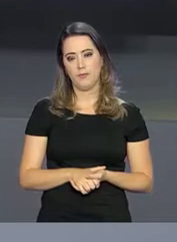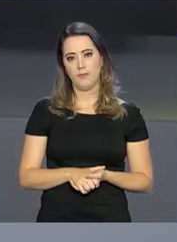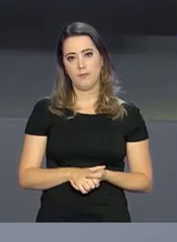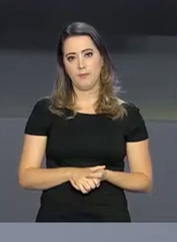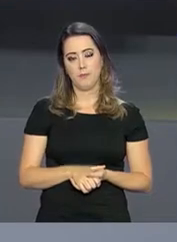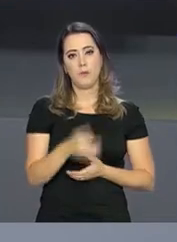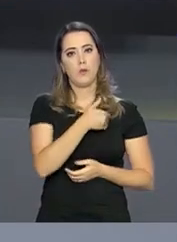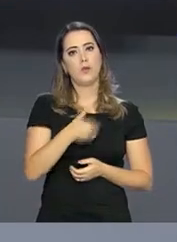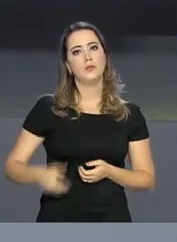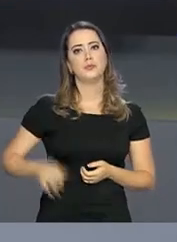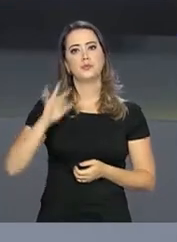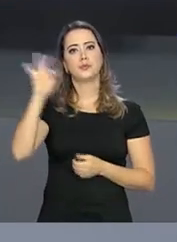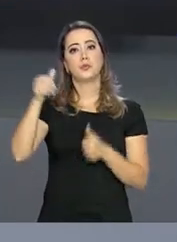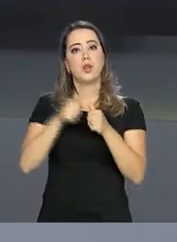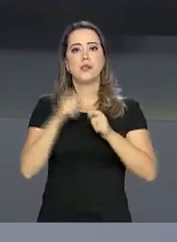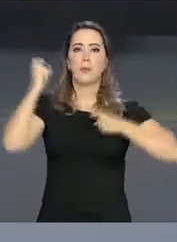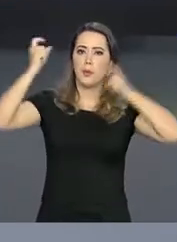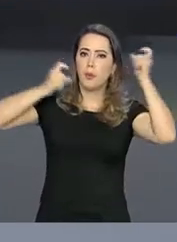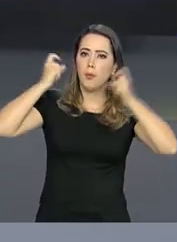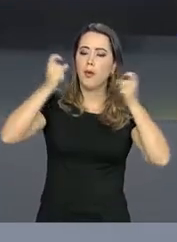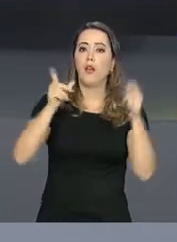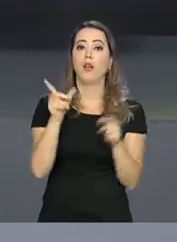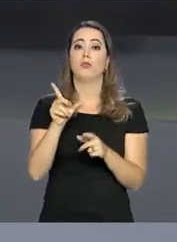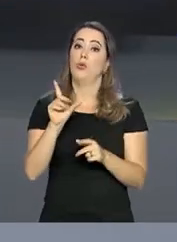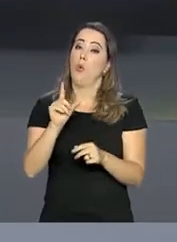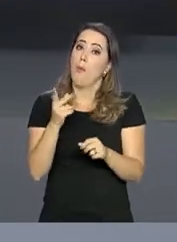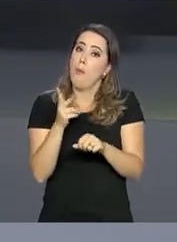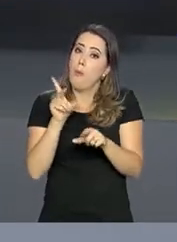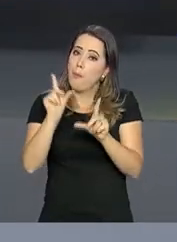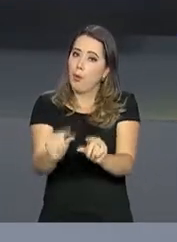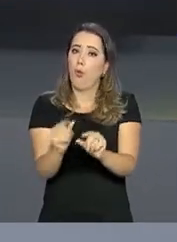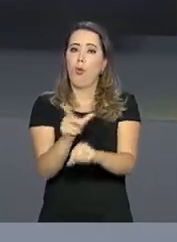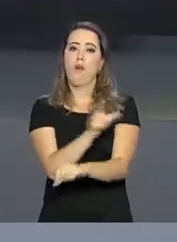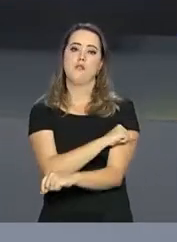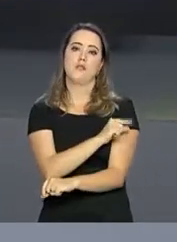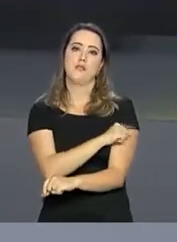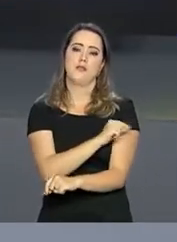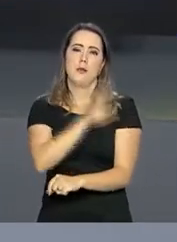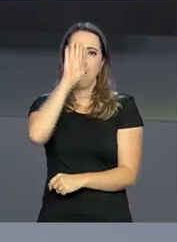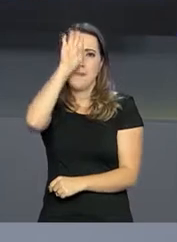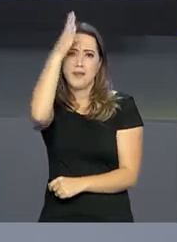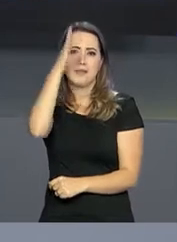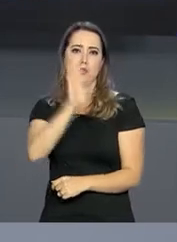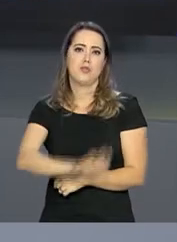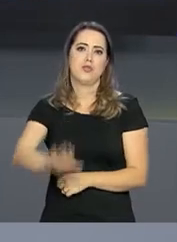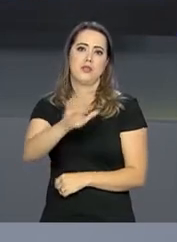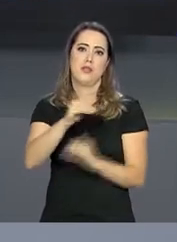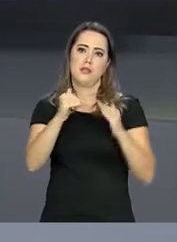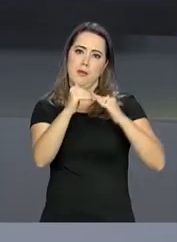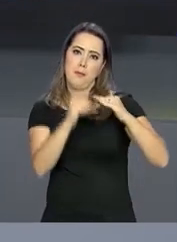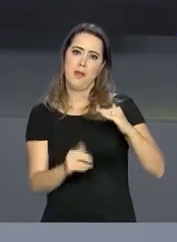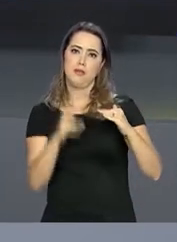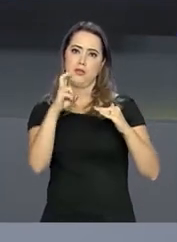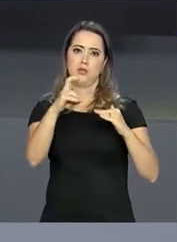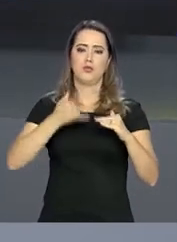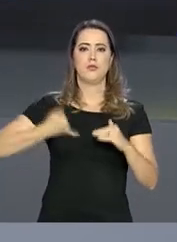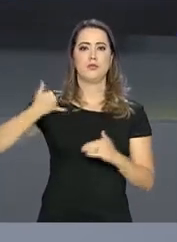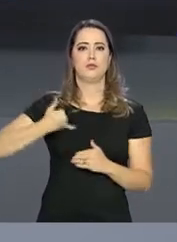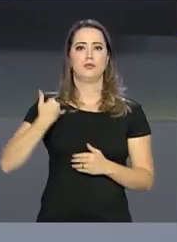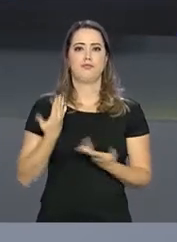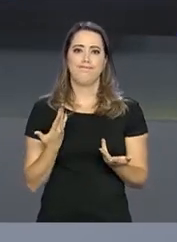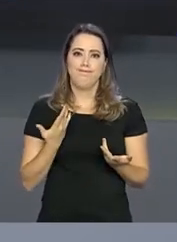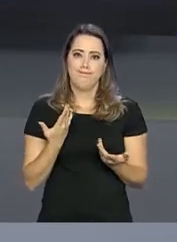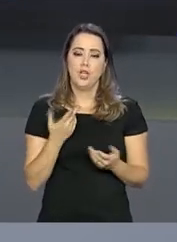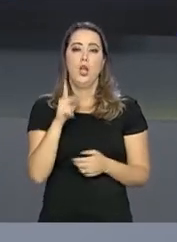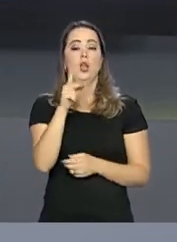O governo federal está preocupado com as baixas coberturas vacinais, principalmente em crianças menores de 5 anos. No caso